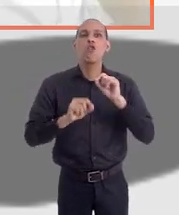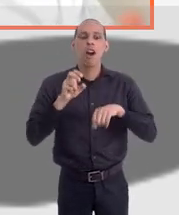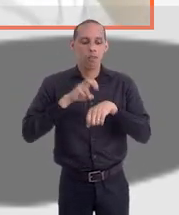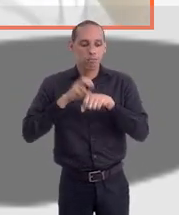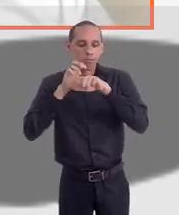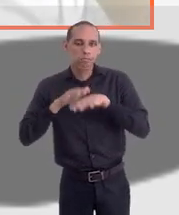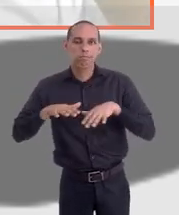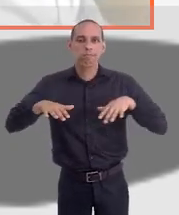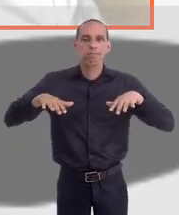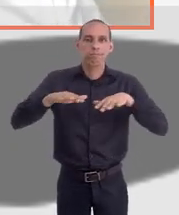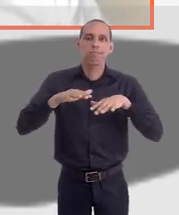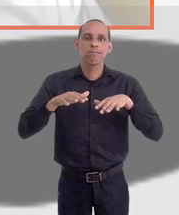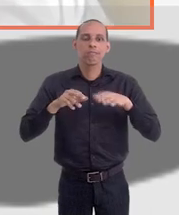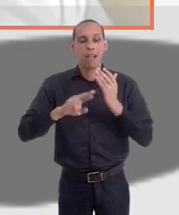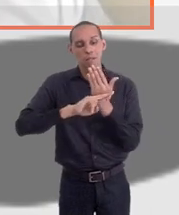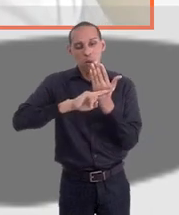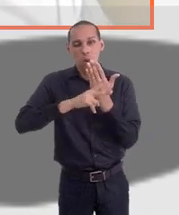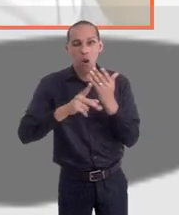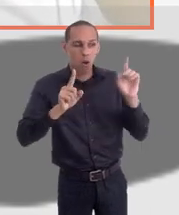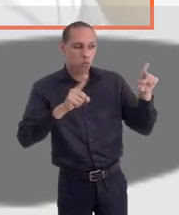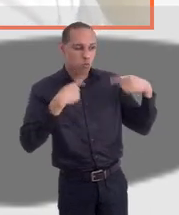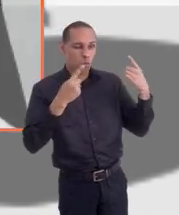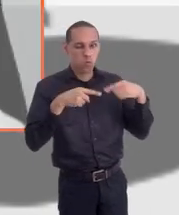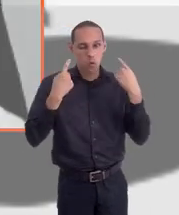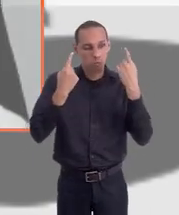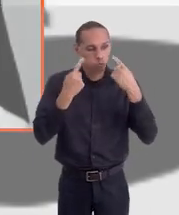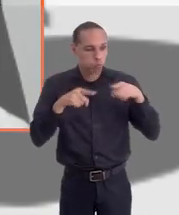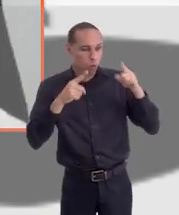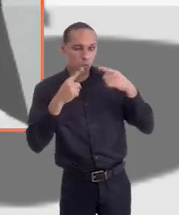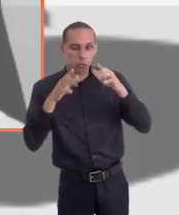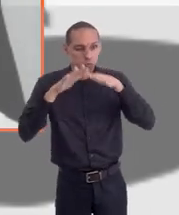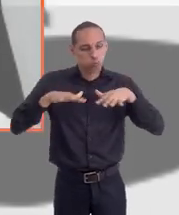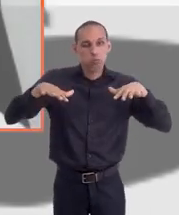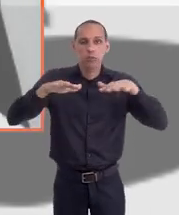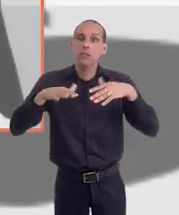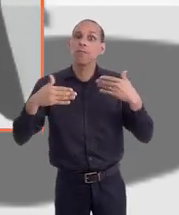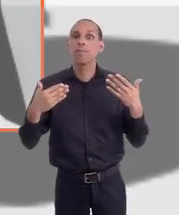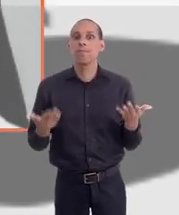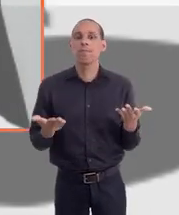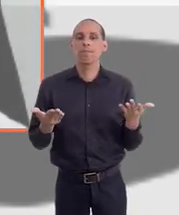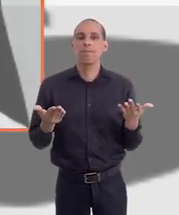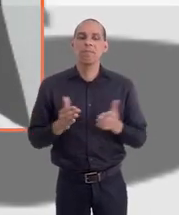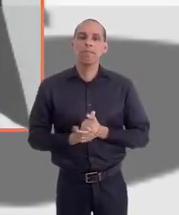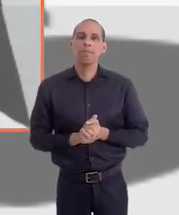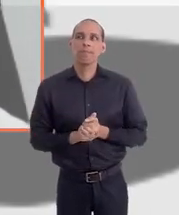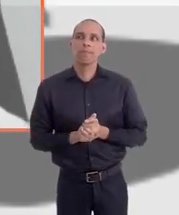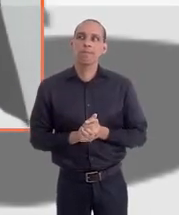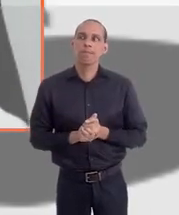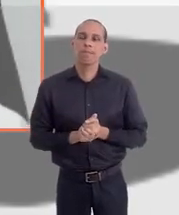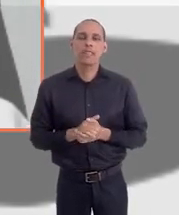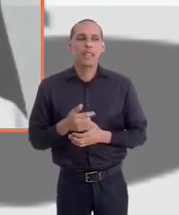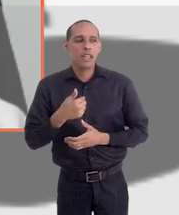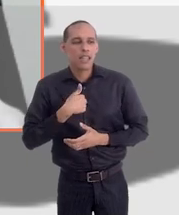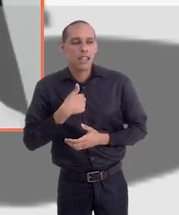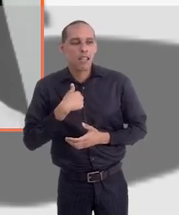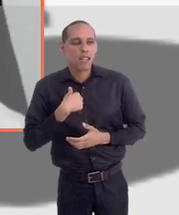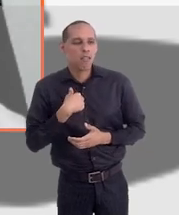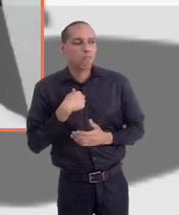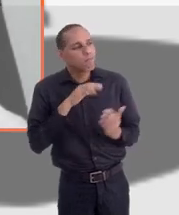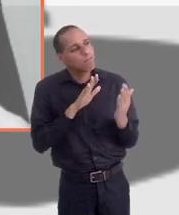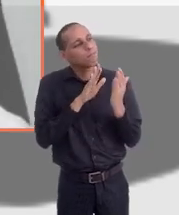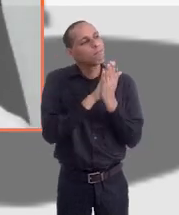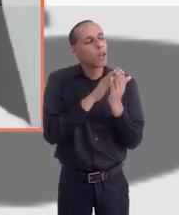a pandemia trazendo consequências para a vida de todos nós. E aí a grande observação é justamente essa, né? Qual é a forma que eu vou